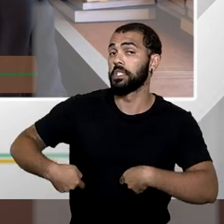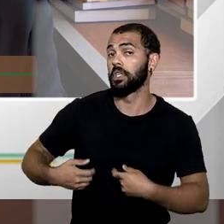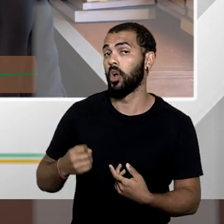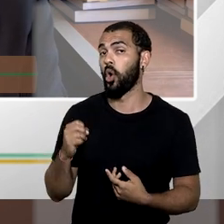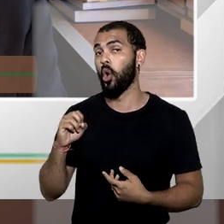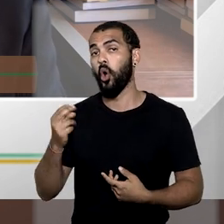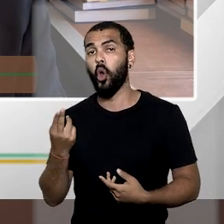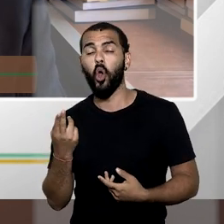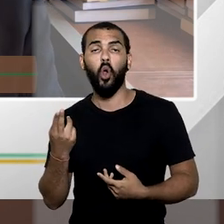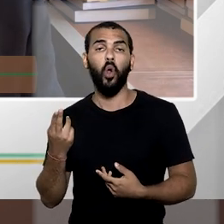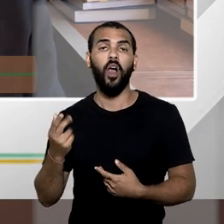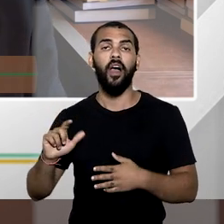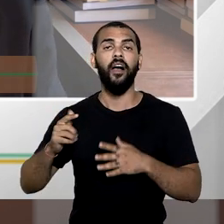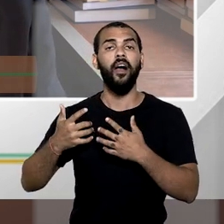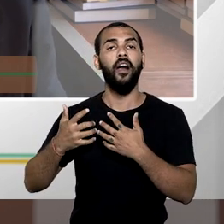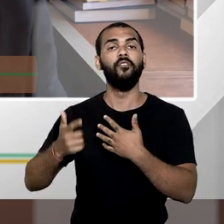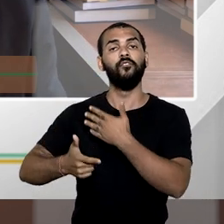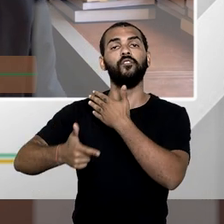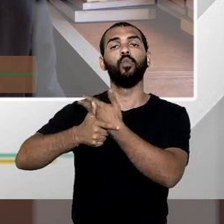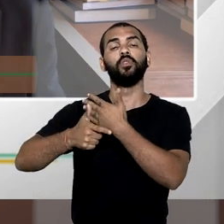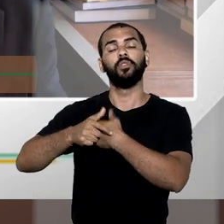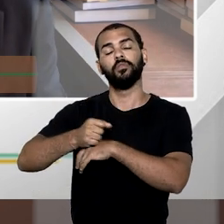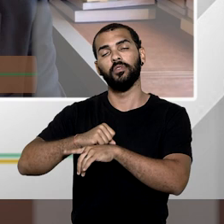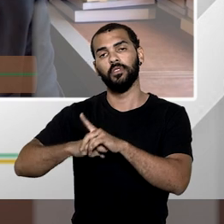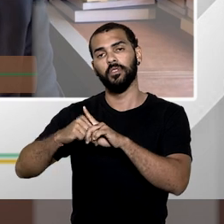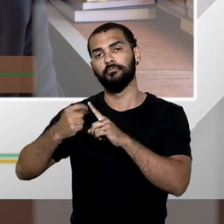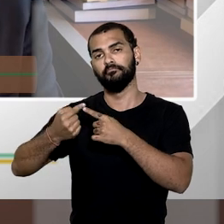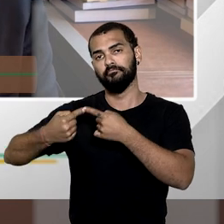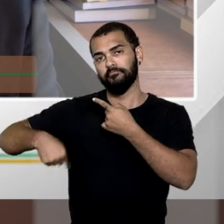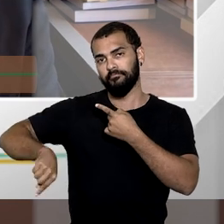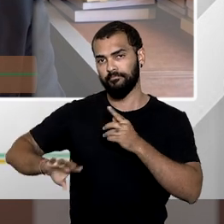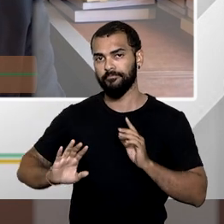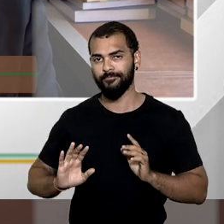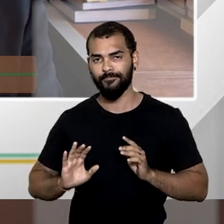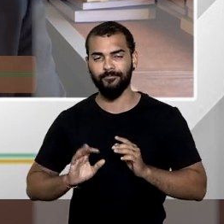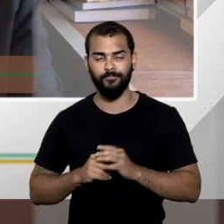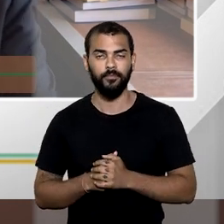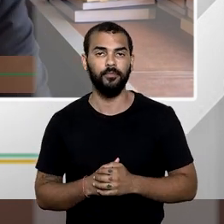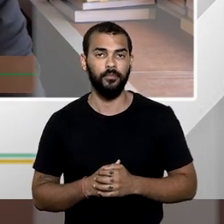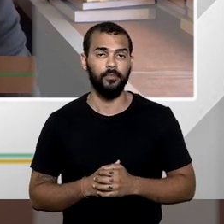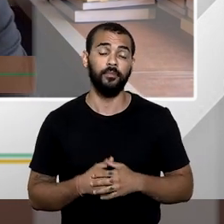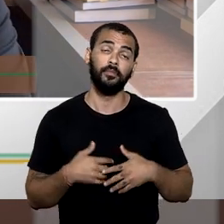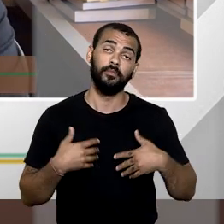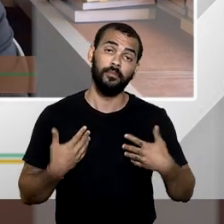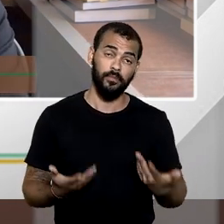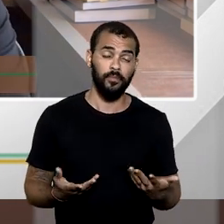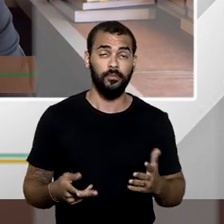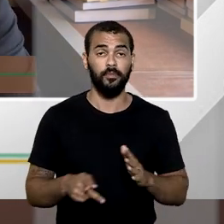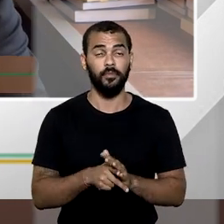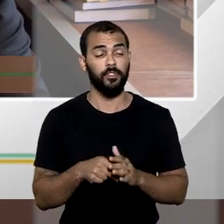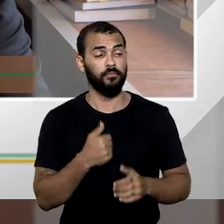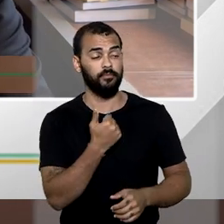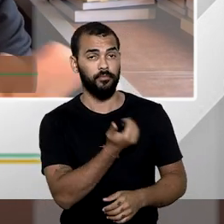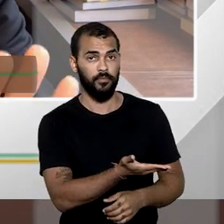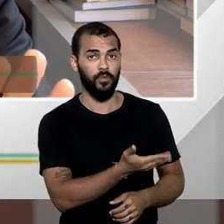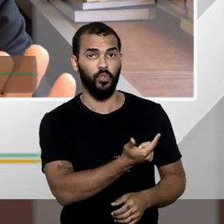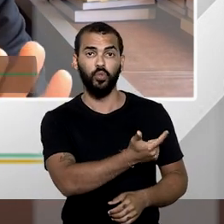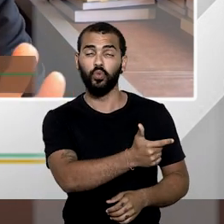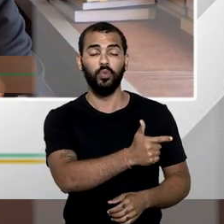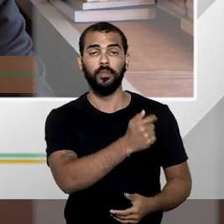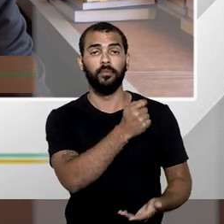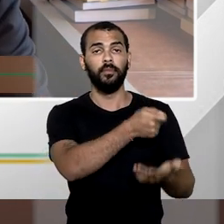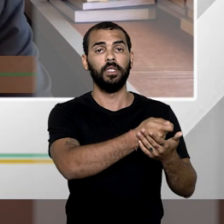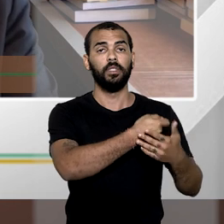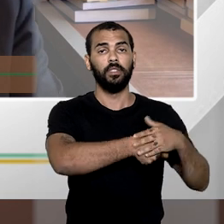descumprimento da função social da propriedade, com o pagamento de justa indenização ao proprietário. No caso, portanto, da expropriação, não há